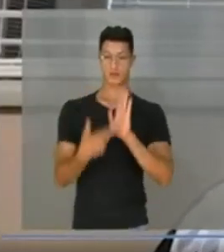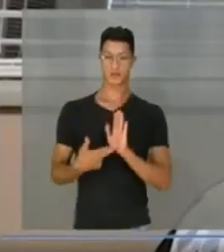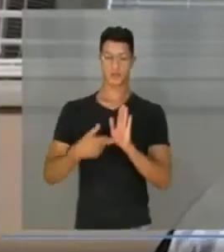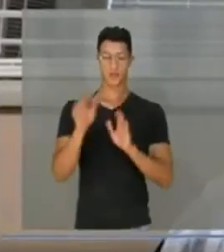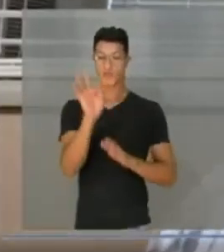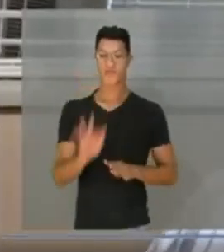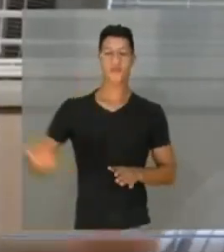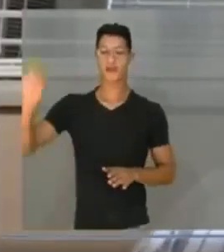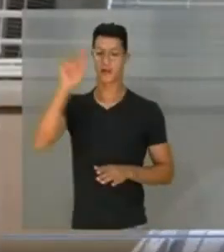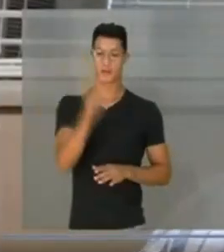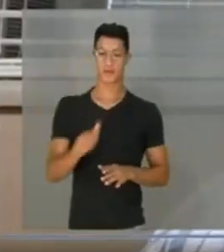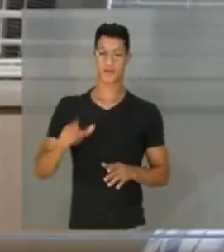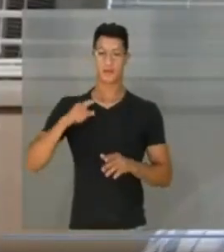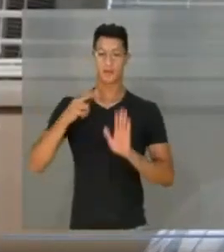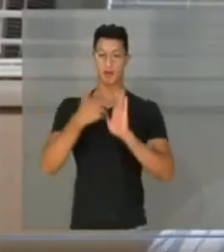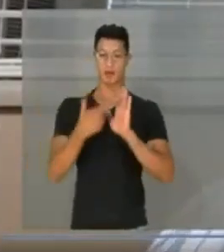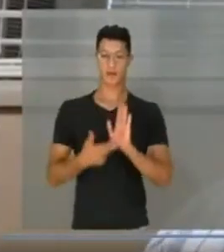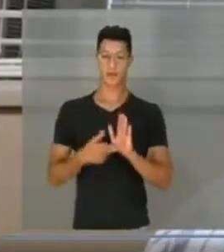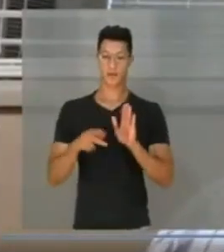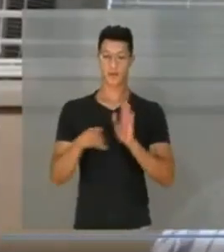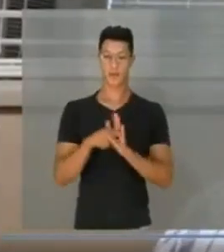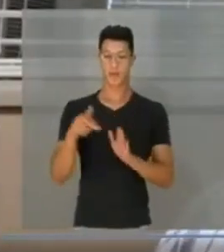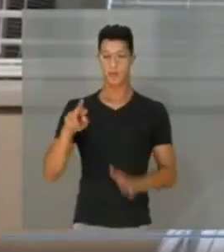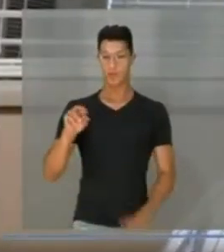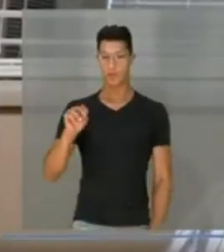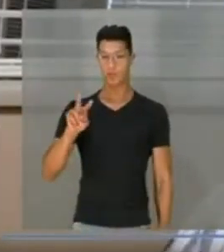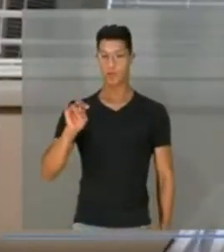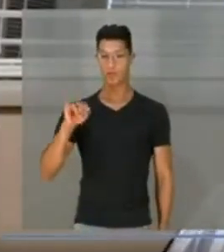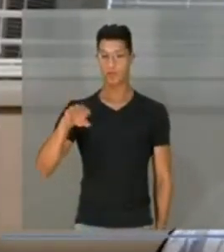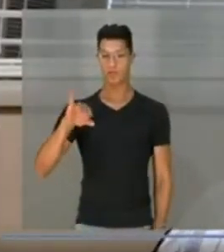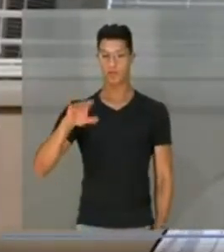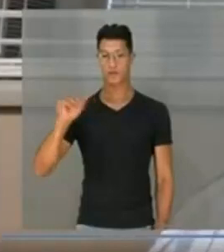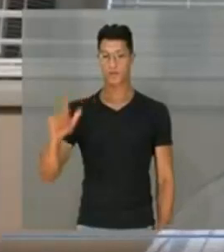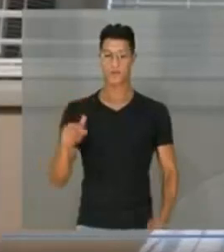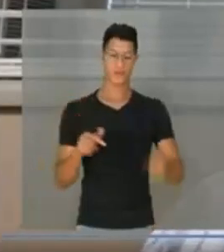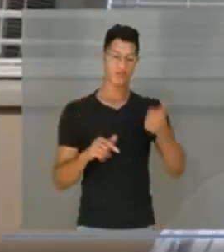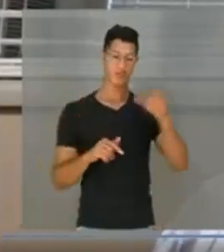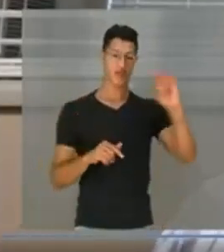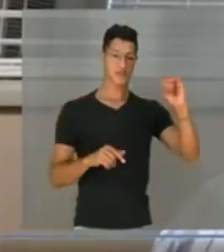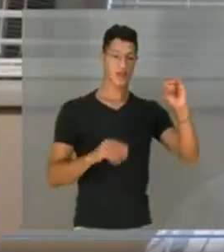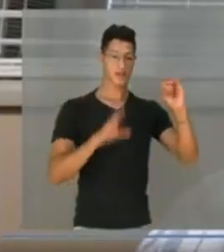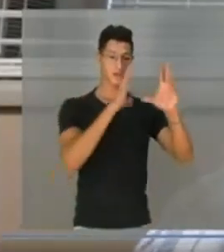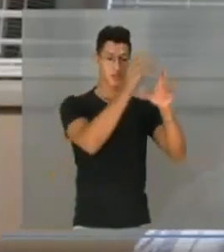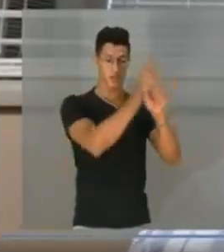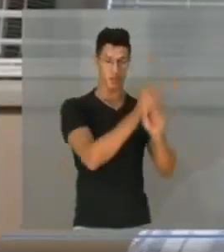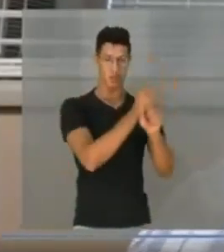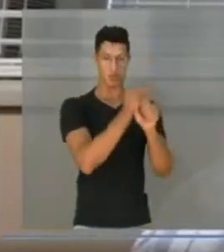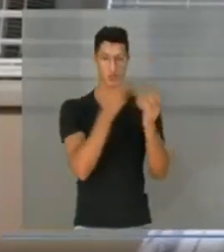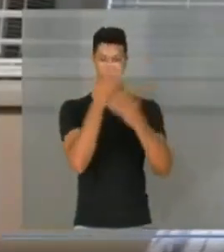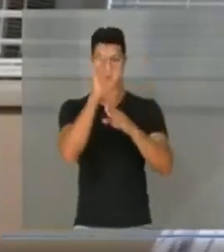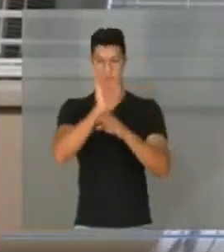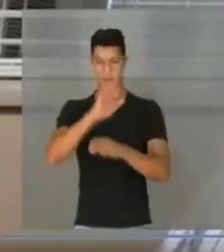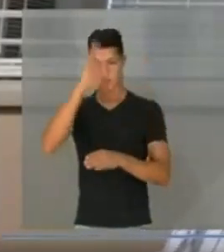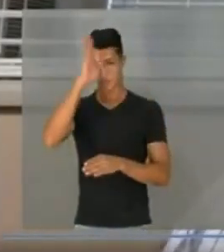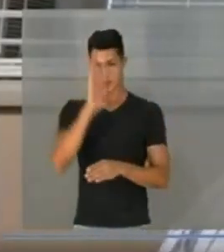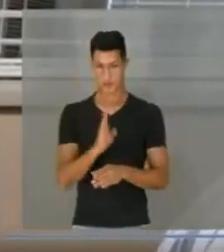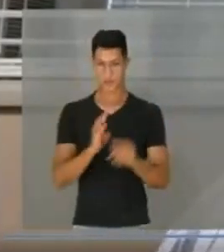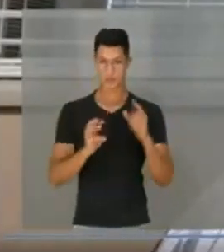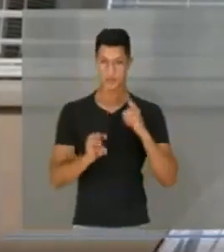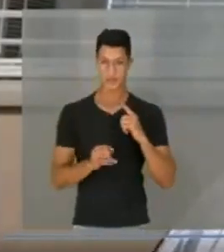federal, ela tem uma regulamentação provincial. Então, assim, das 10 províncias, que seria comparado aos estados do Brasil,